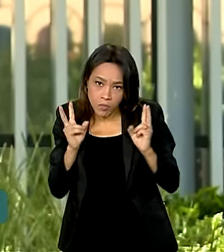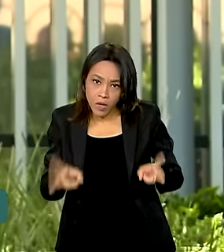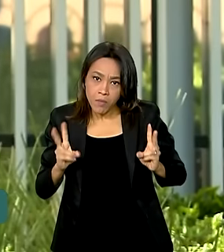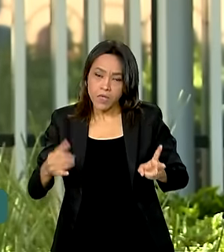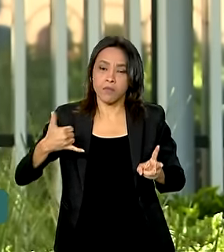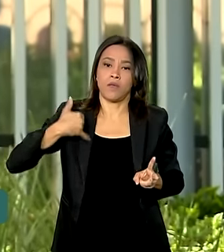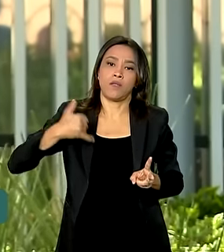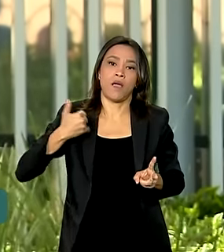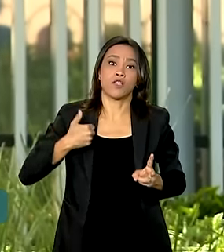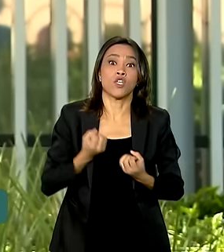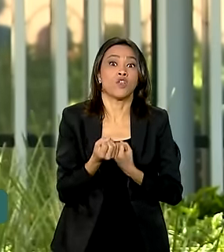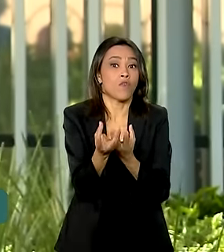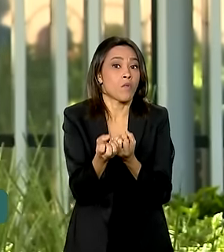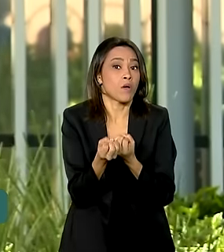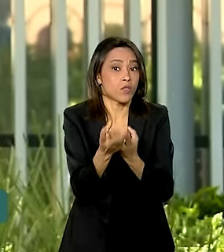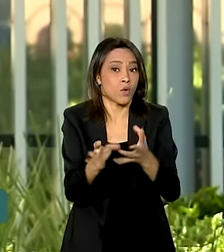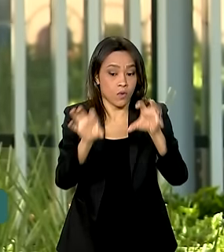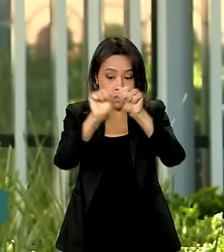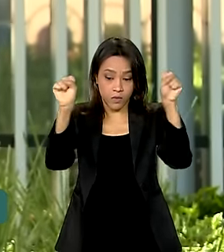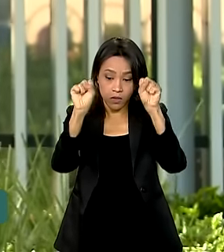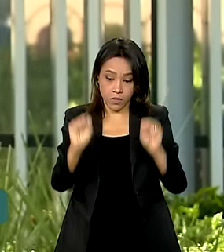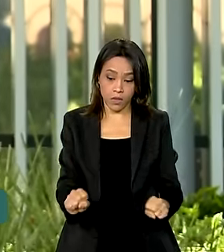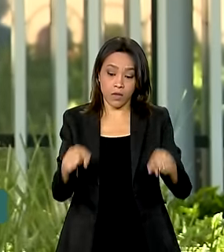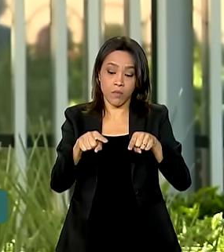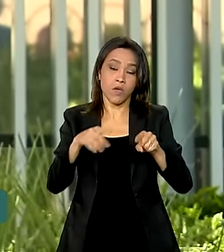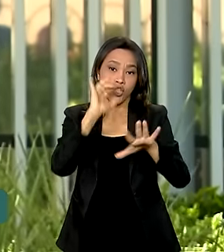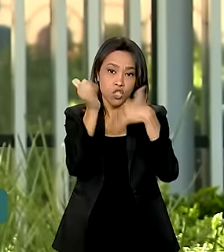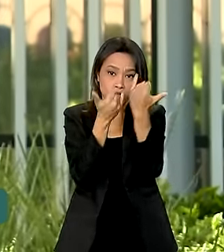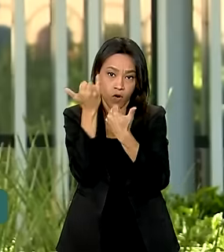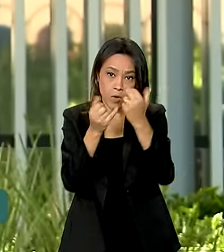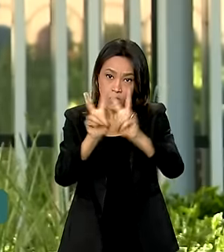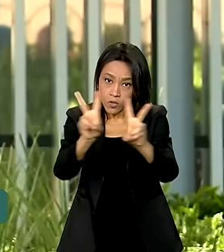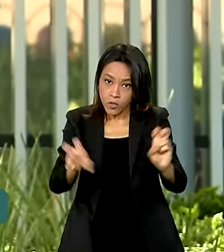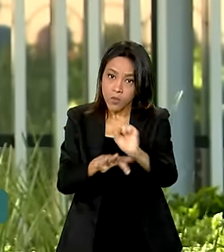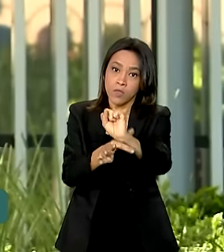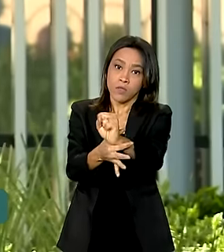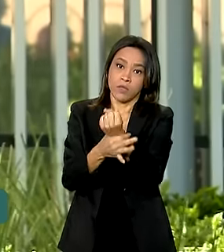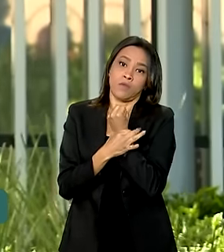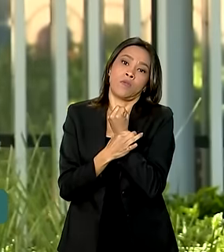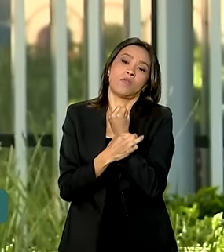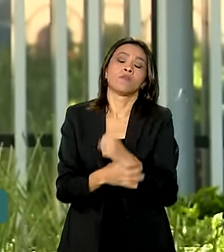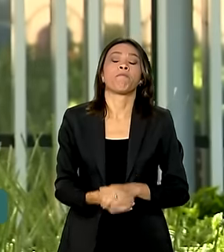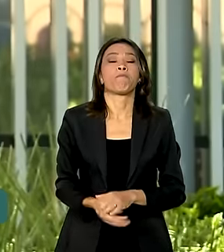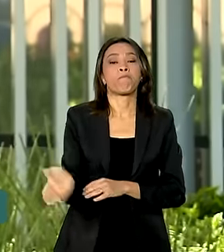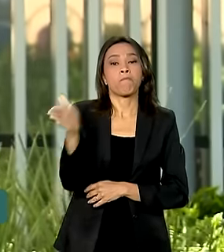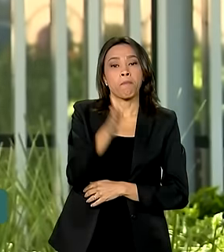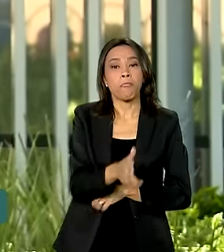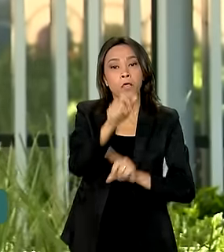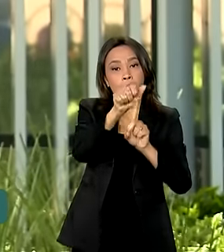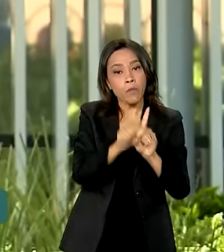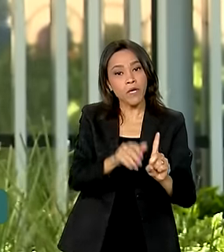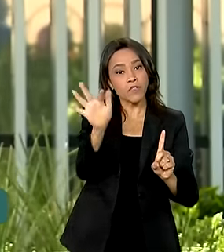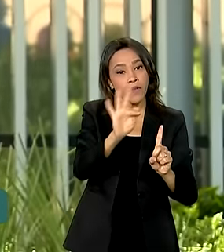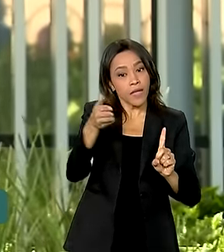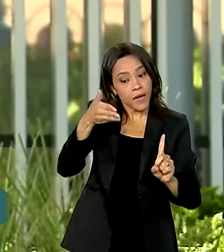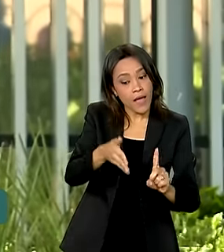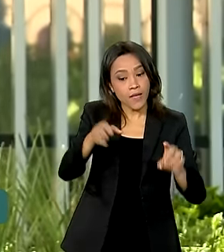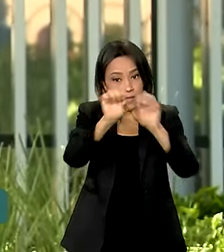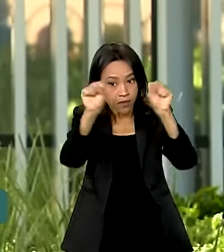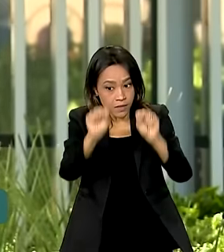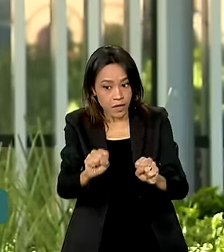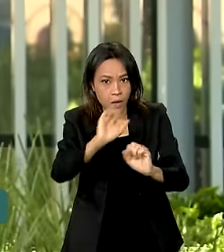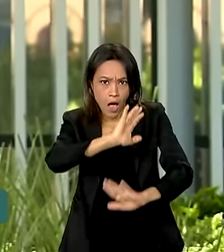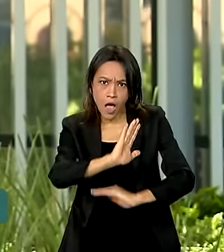etária, segundo dados do Sistema Nacional de Informações de Segurança Pública. Em fevereiro deste ano, a ferramenta ajudou a